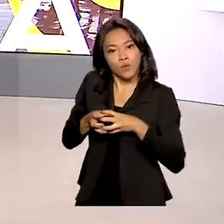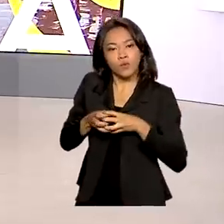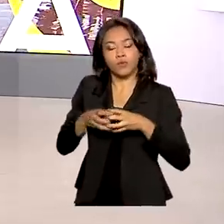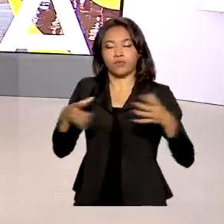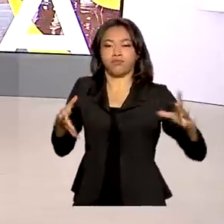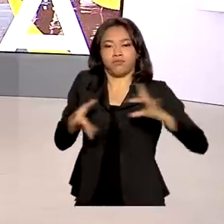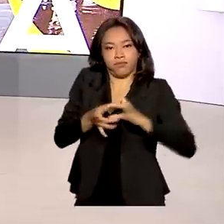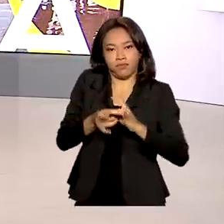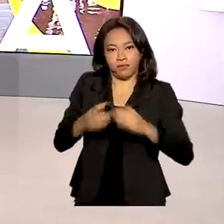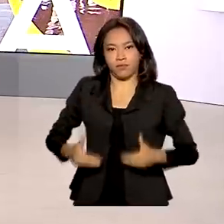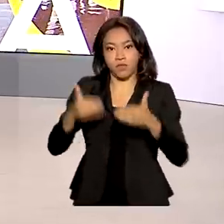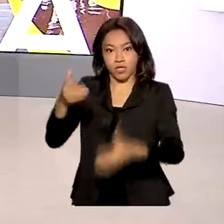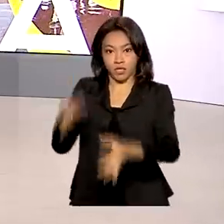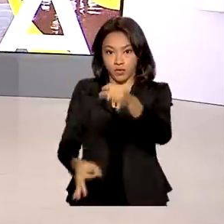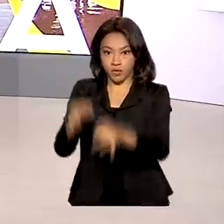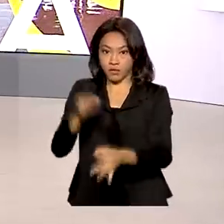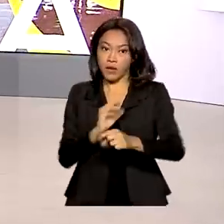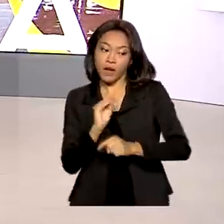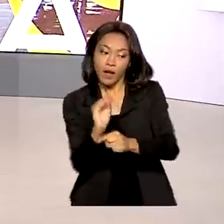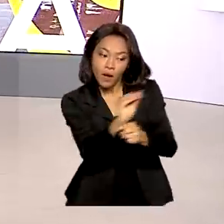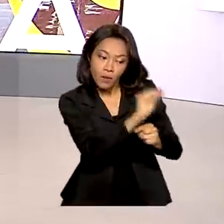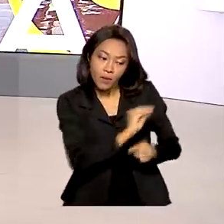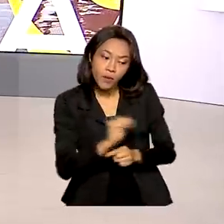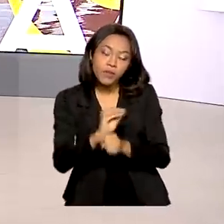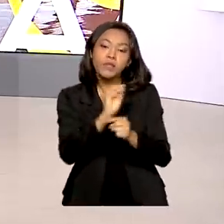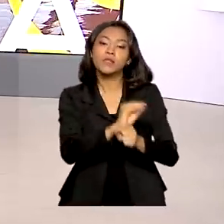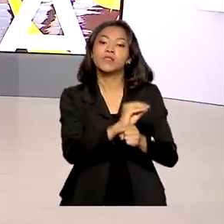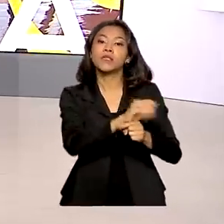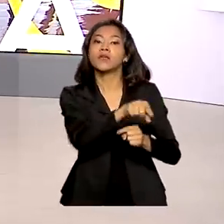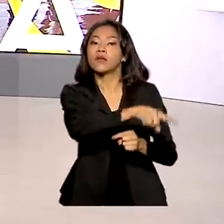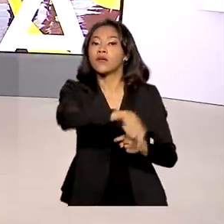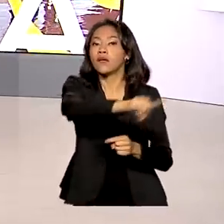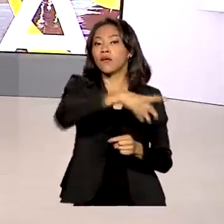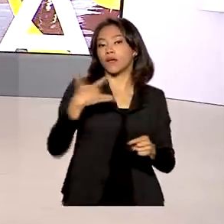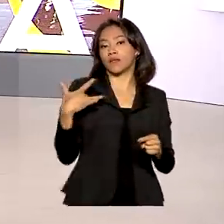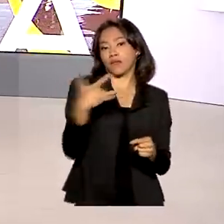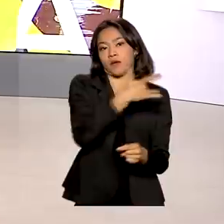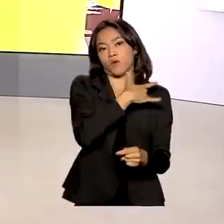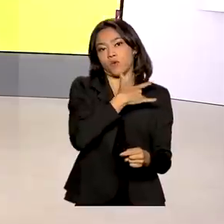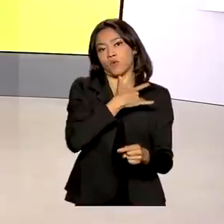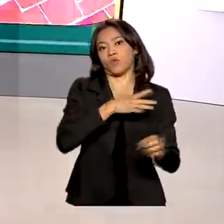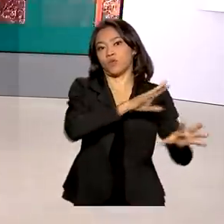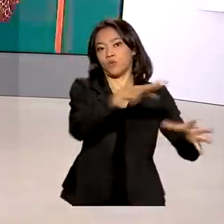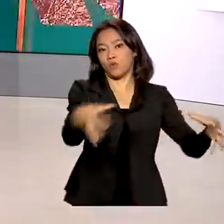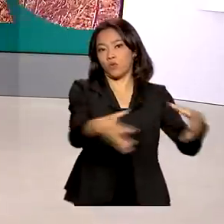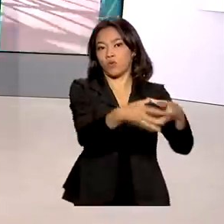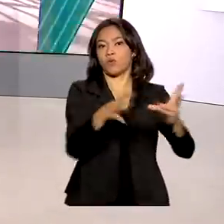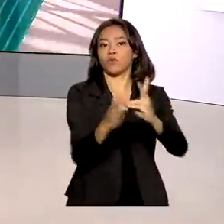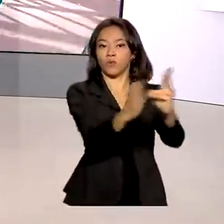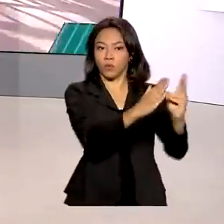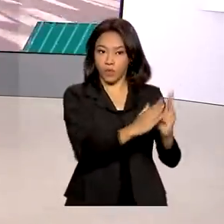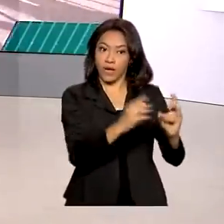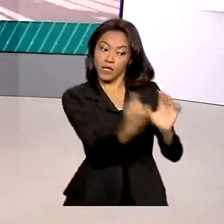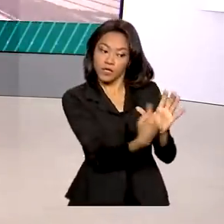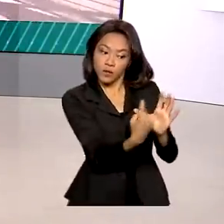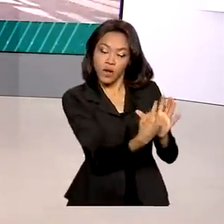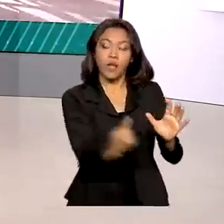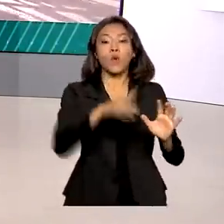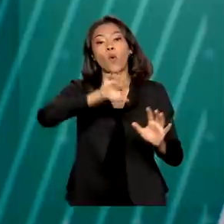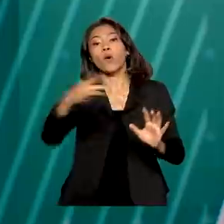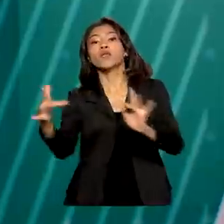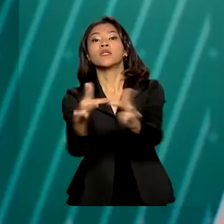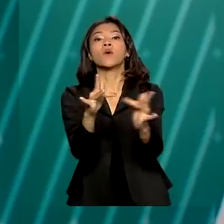adotar medidas de proteção e promoção da saúde dos povos indígenas, inclusive aqueles isolados ou em contato recente.